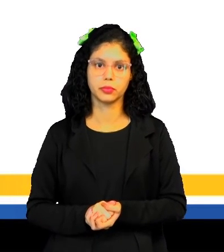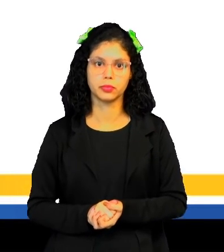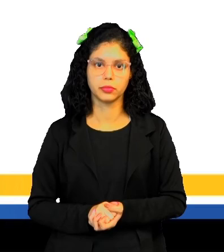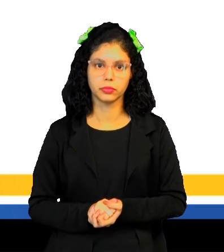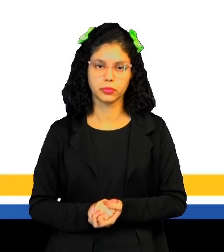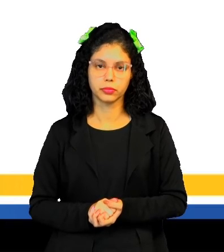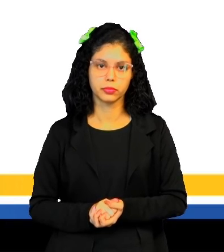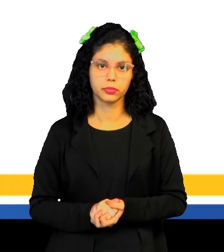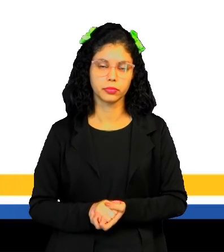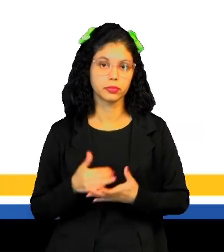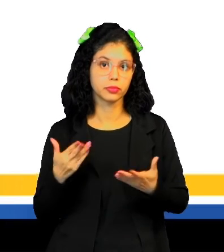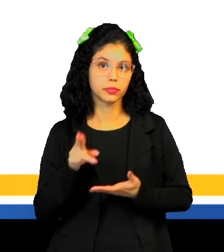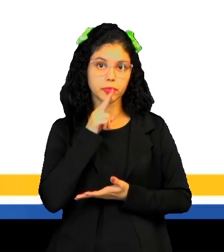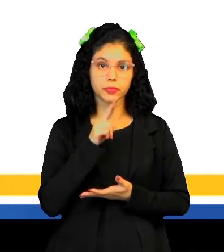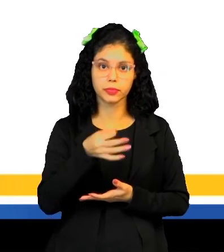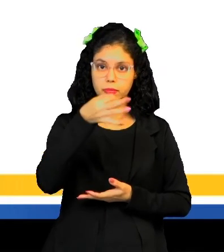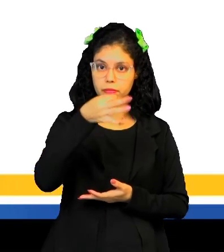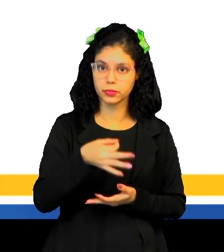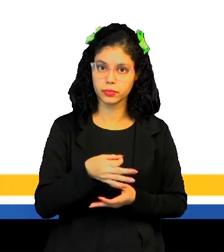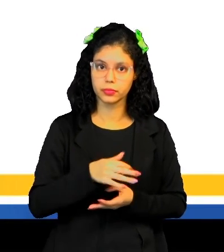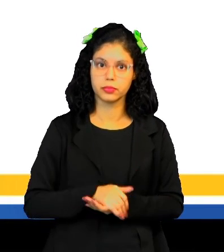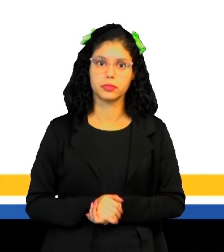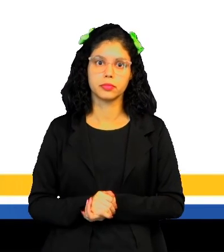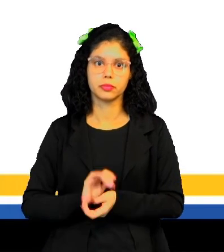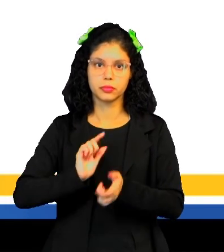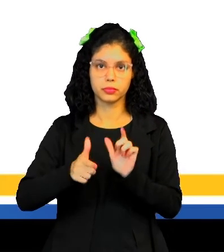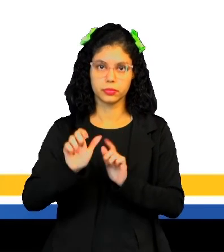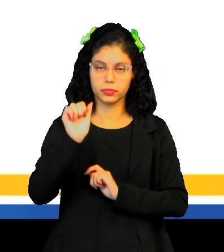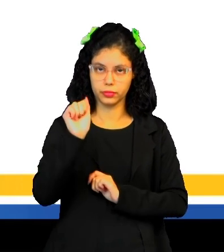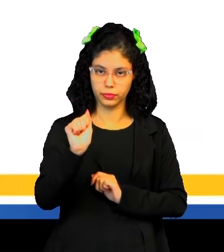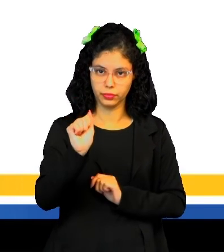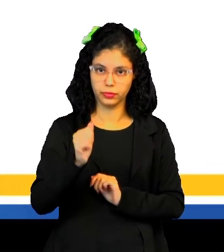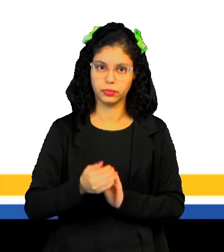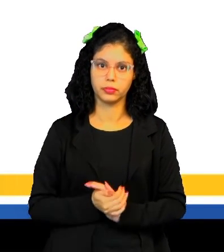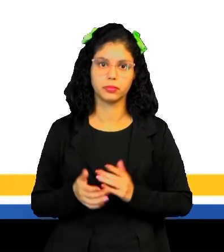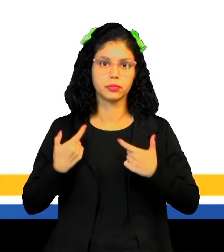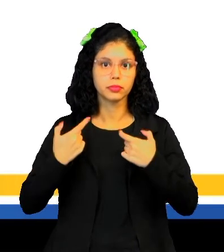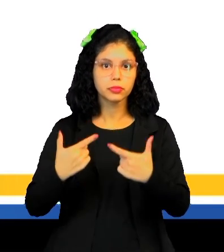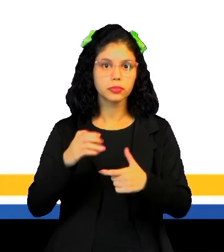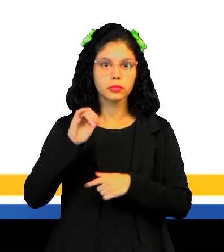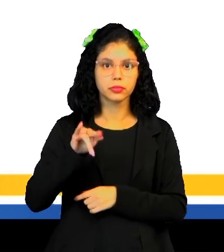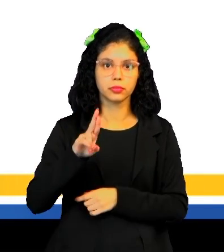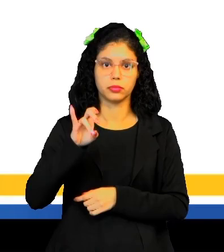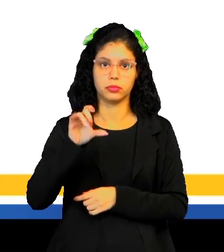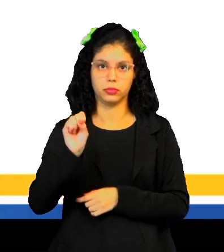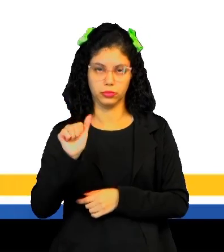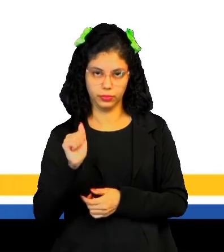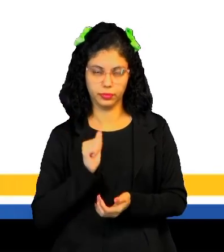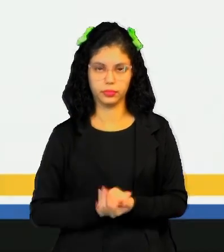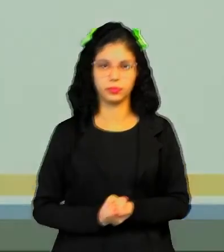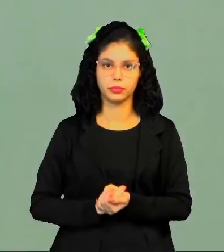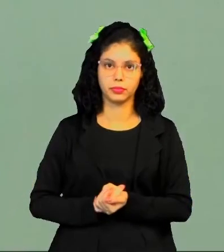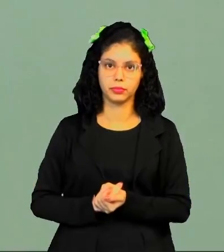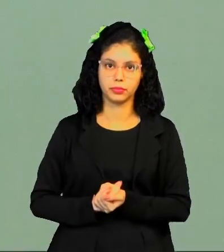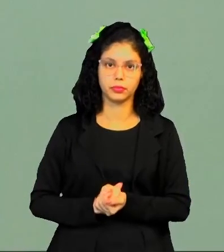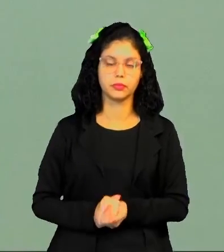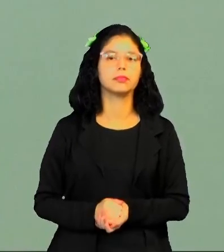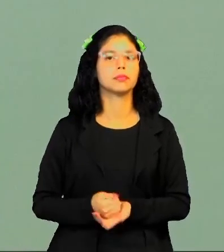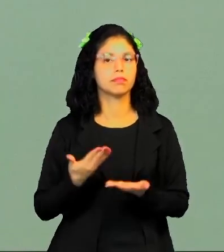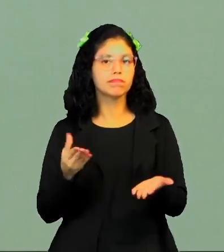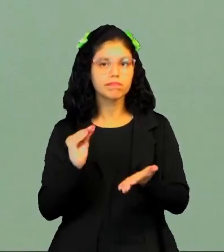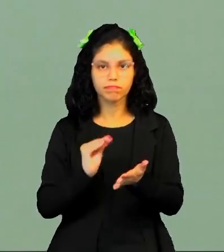E aí a resposta correta é a letra A, a Guerra dos Emboabas, a insatisfação